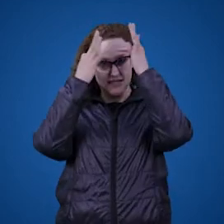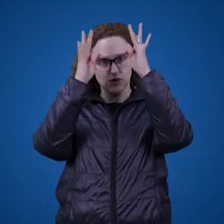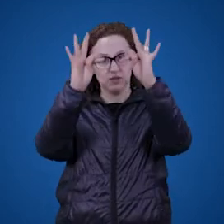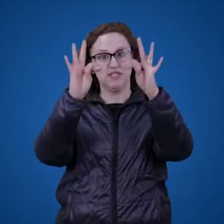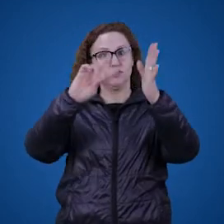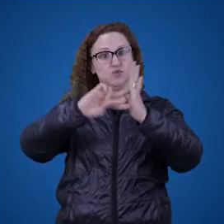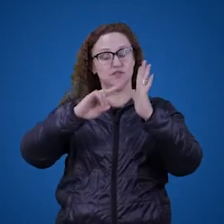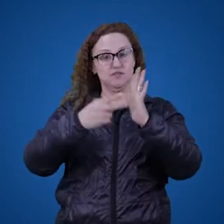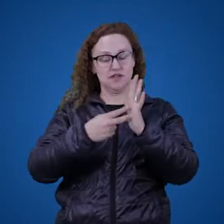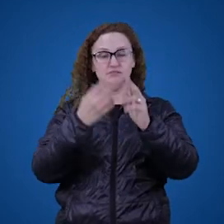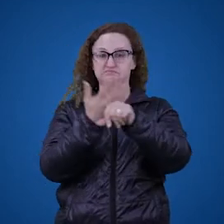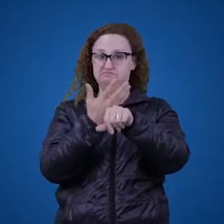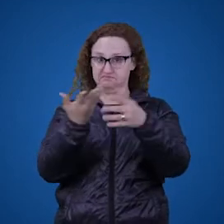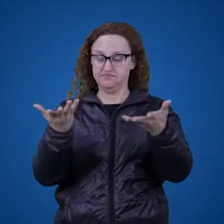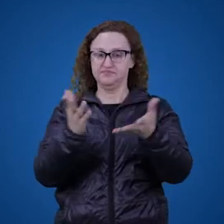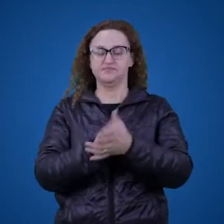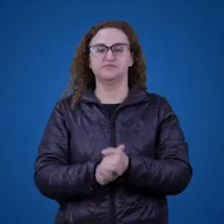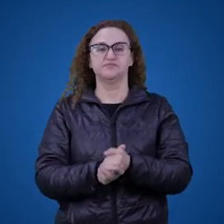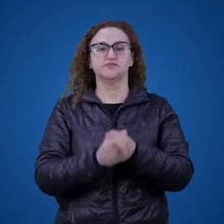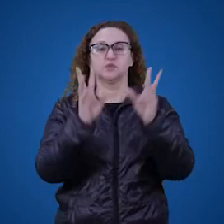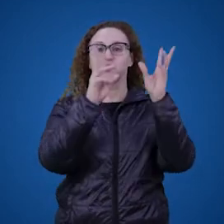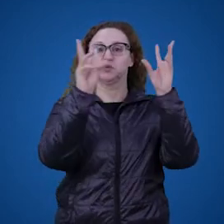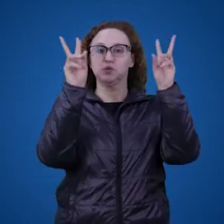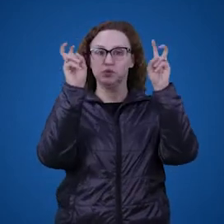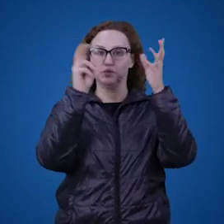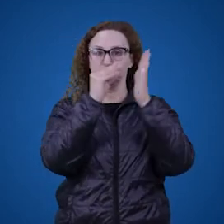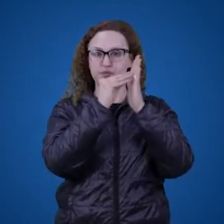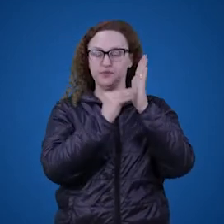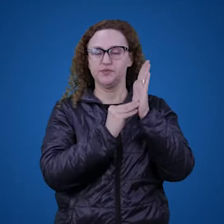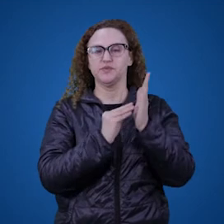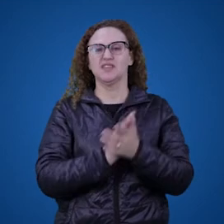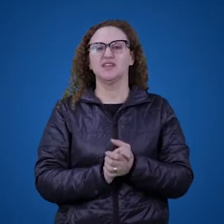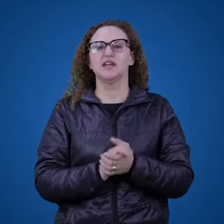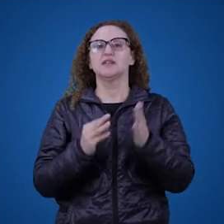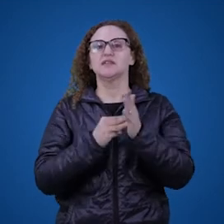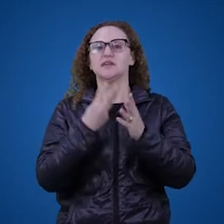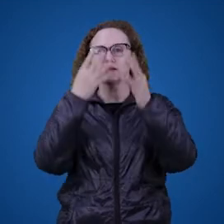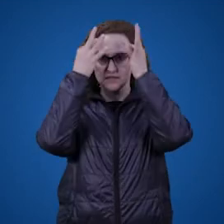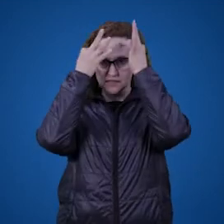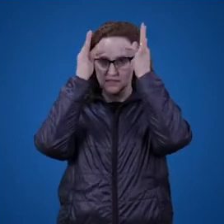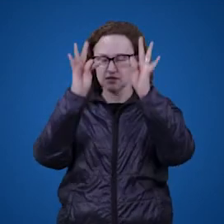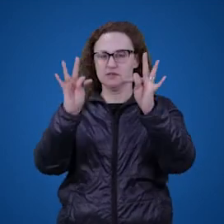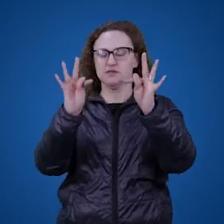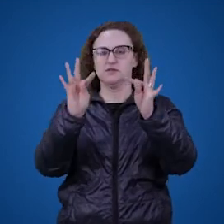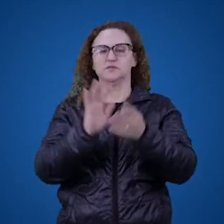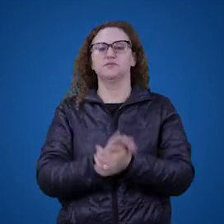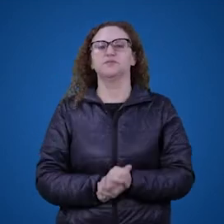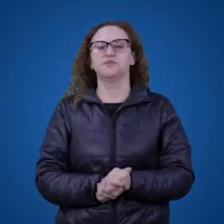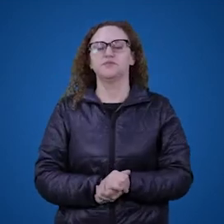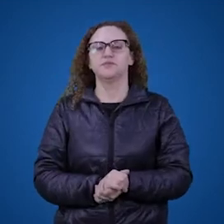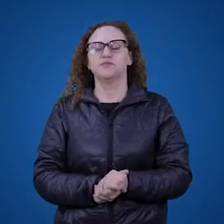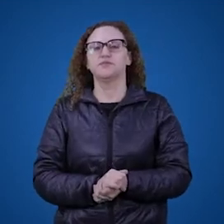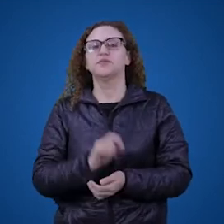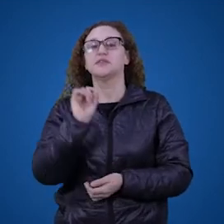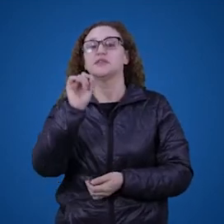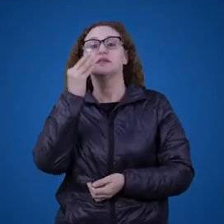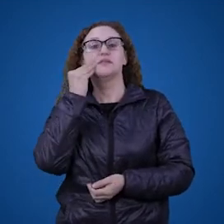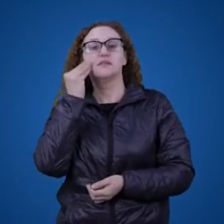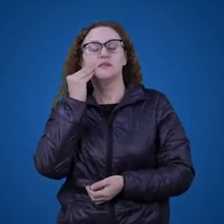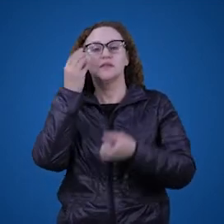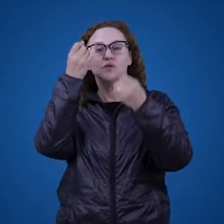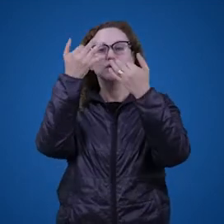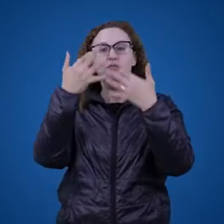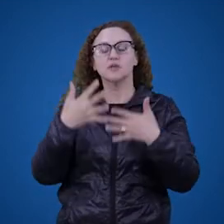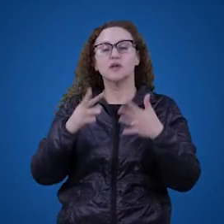Agora a gente vai passar a um terceiro tipo de teorias, que são chamadas teorias do uso, que tentam